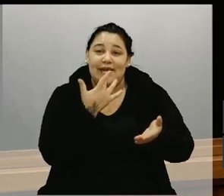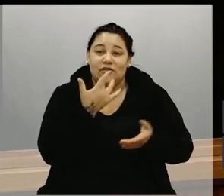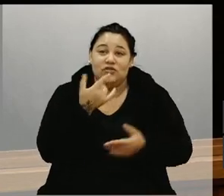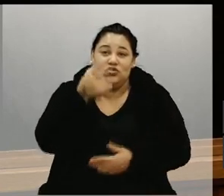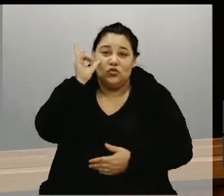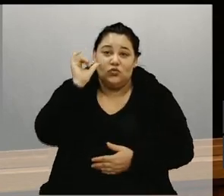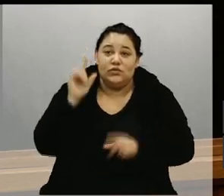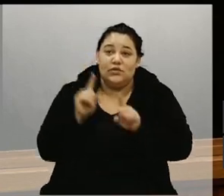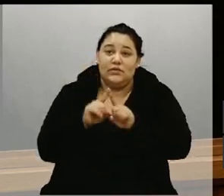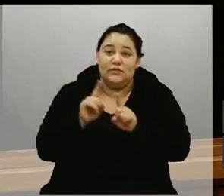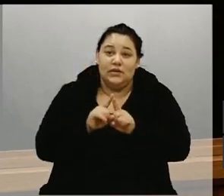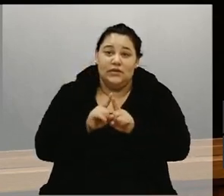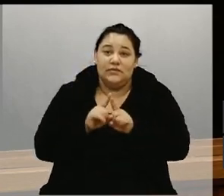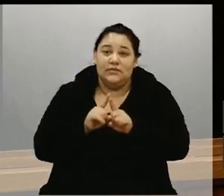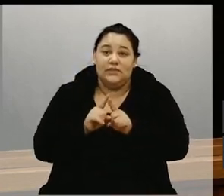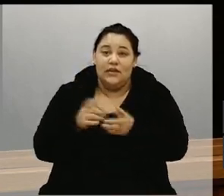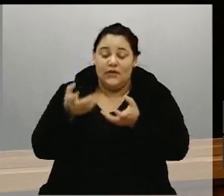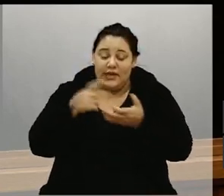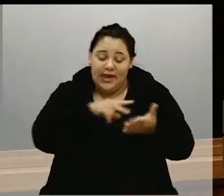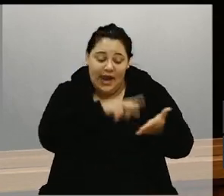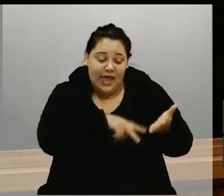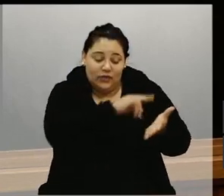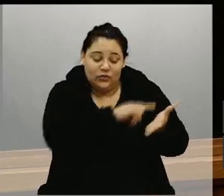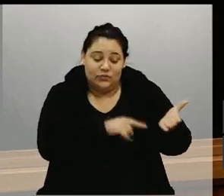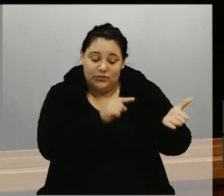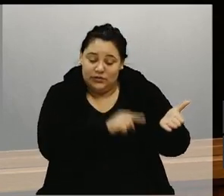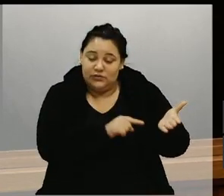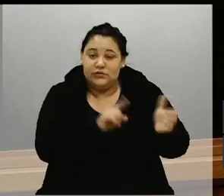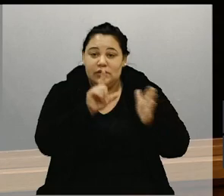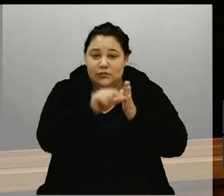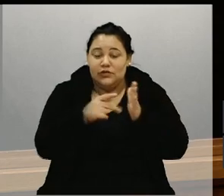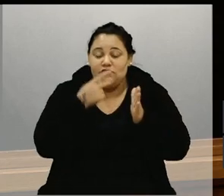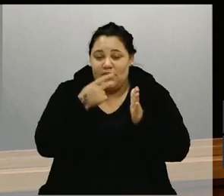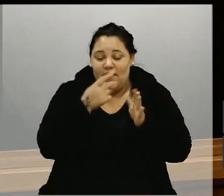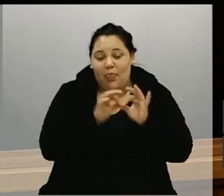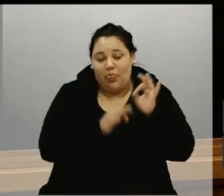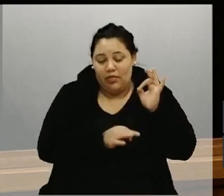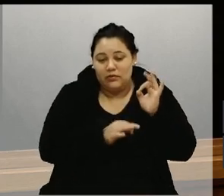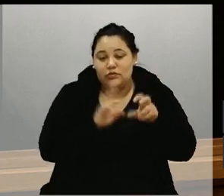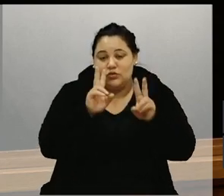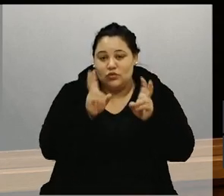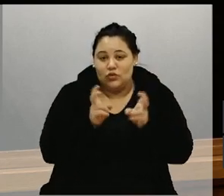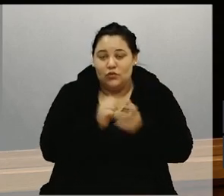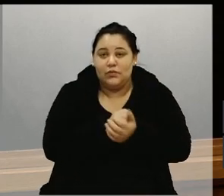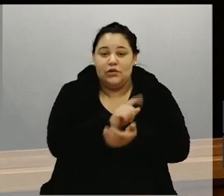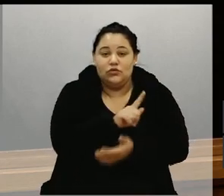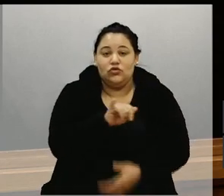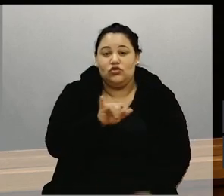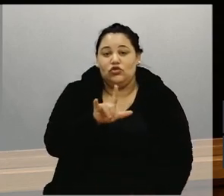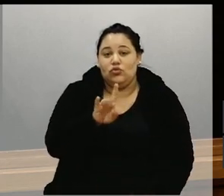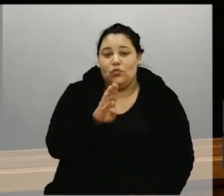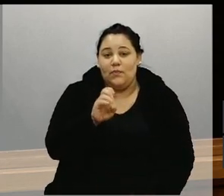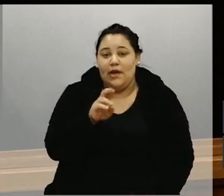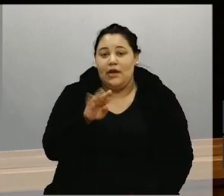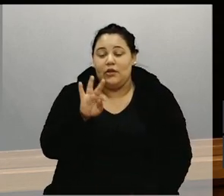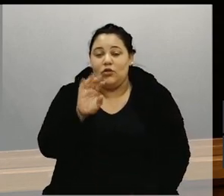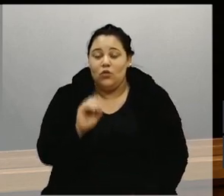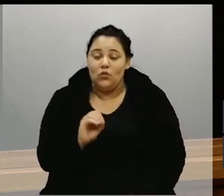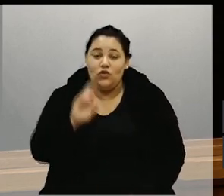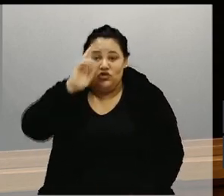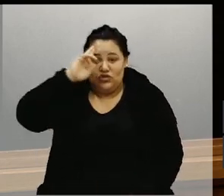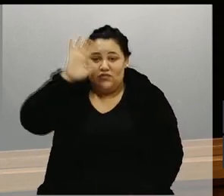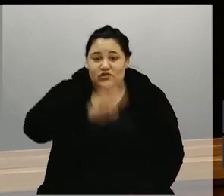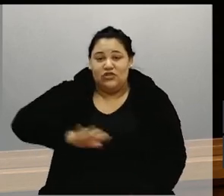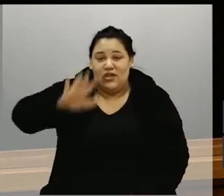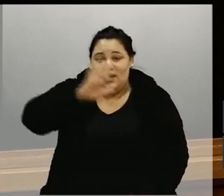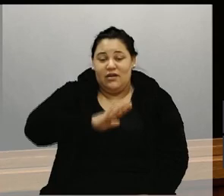gostaria de ler, depois nós vamos falar sobre ele, ao senhor Gilberto Meletti, diretor-geral do Samai.